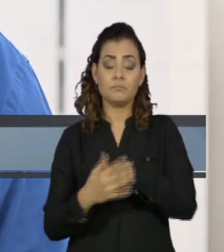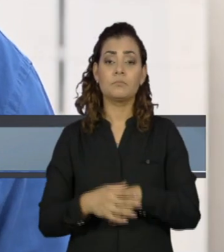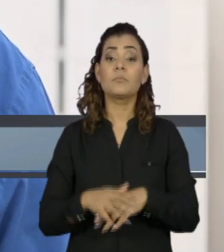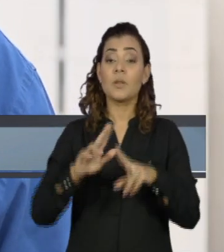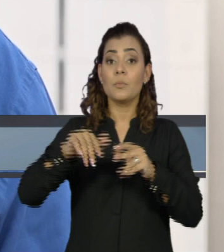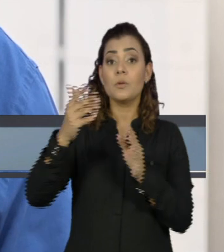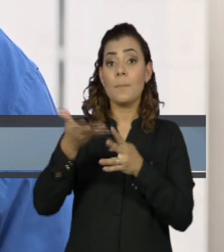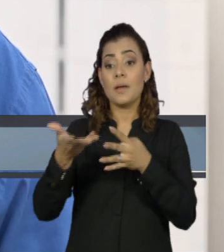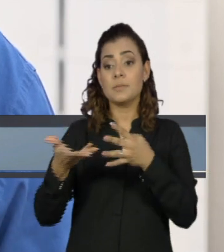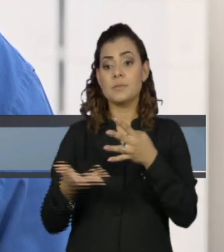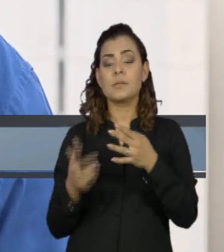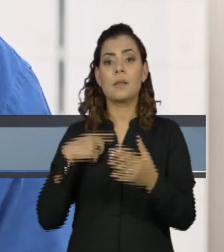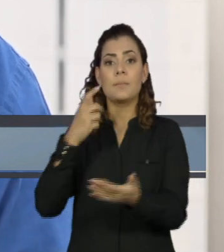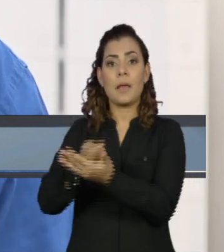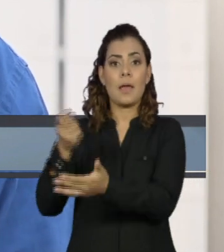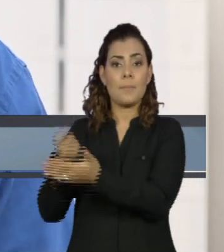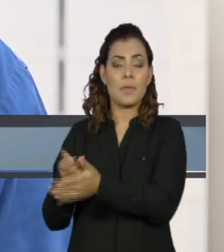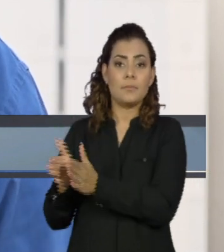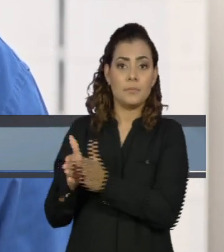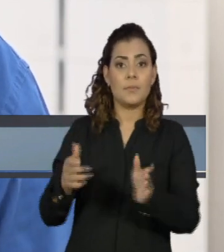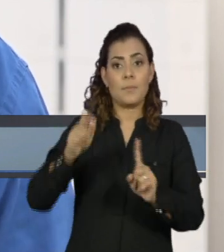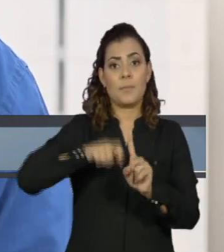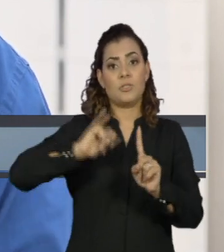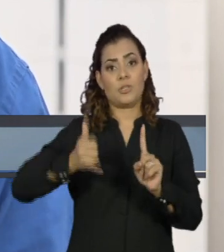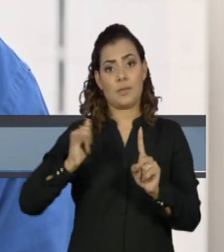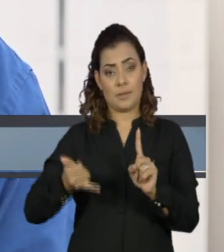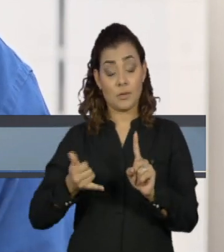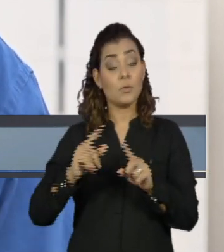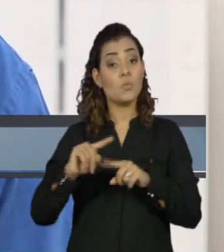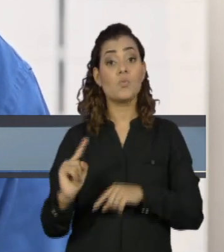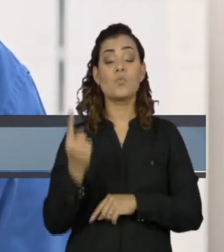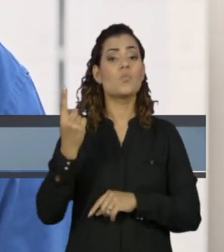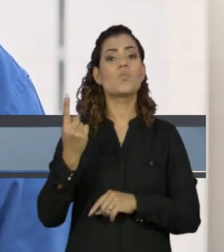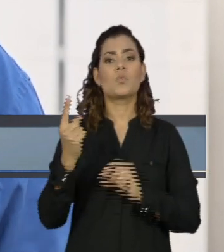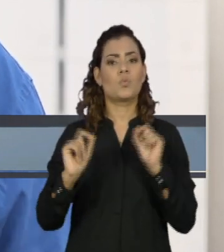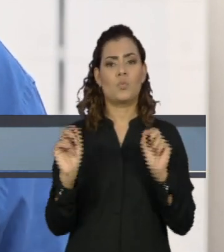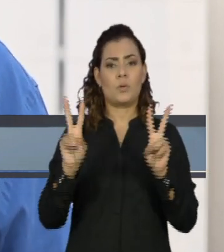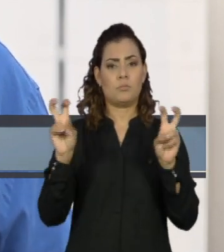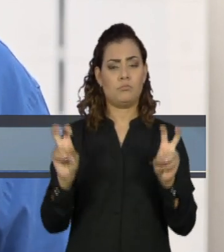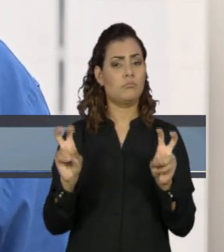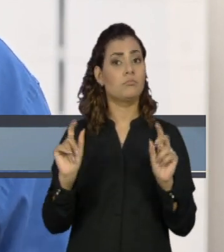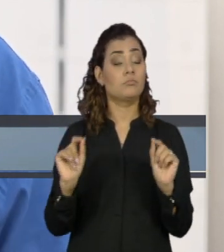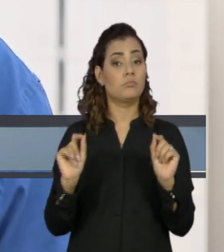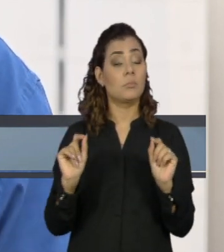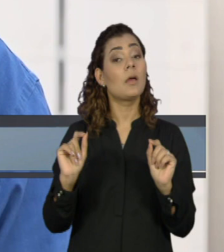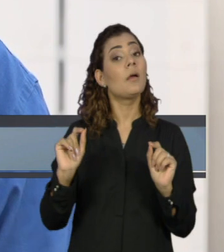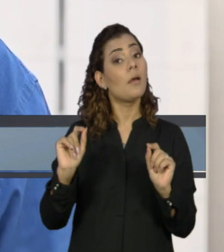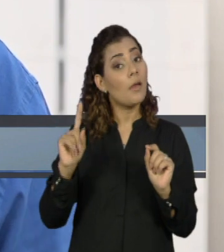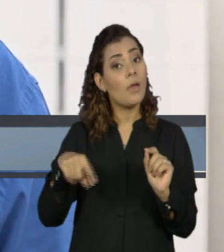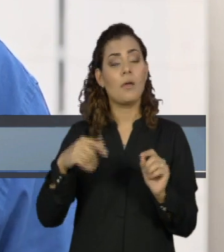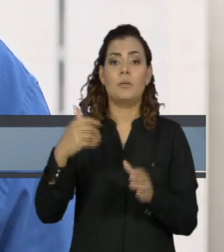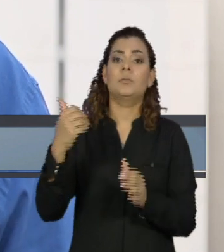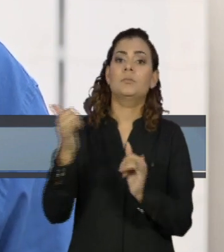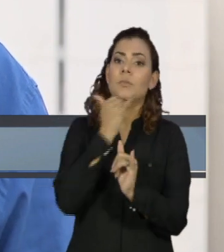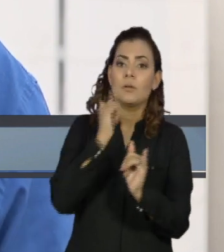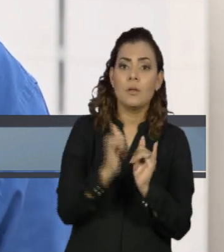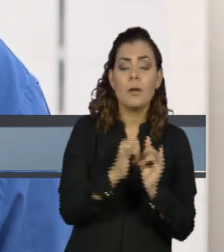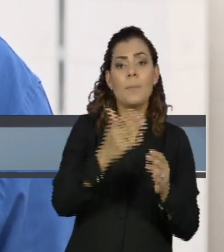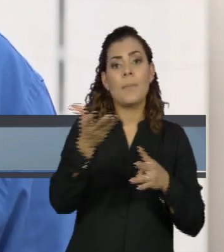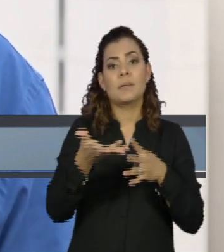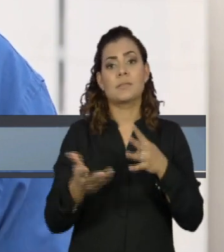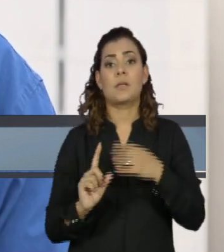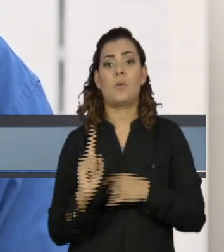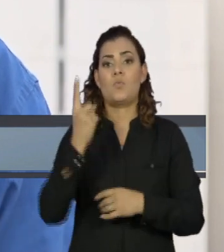estão liberadas para pagamento a partir de janeiro. A única exceção fica por conta para amortização em parcela